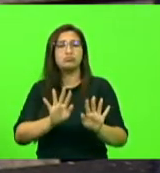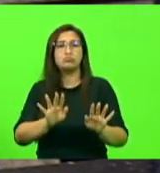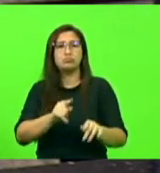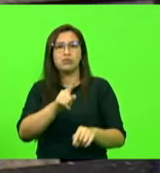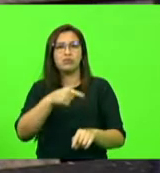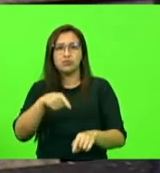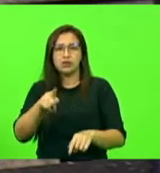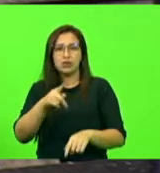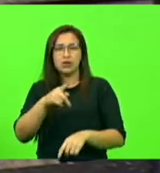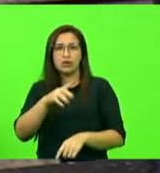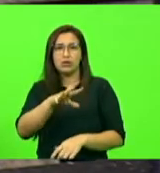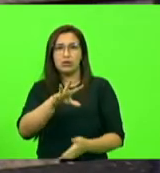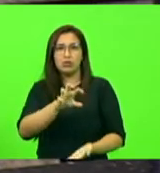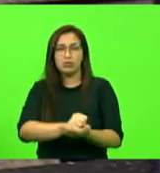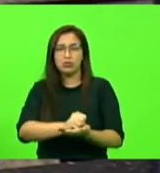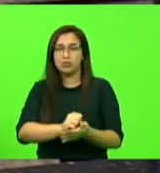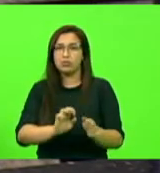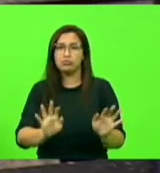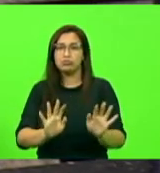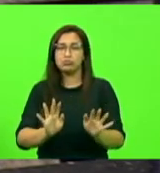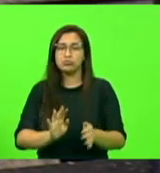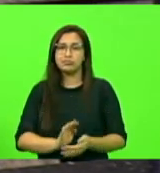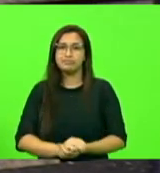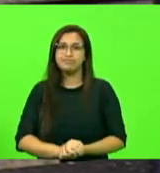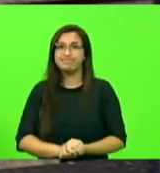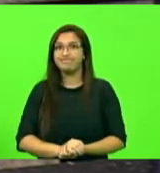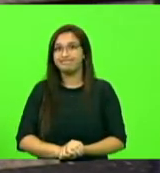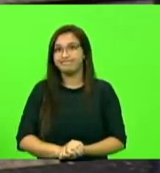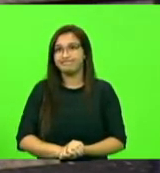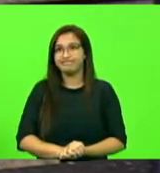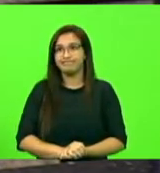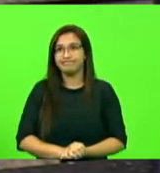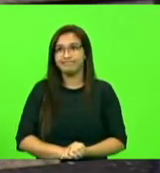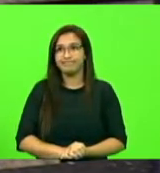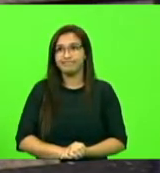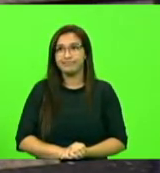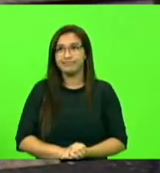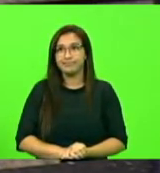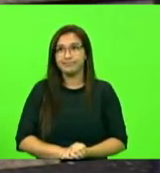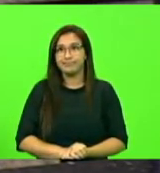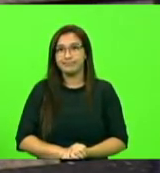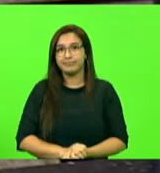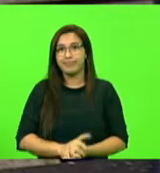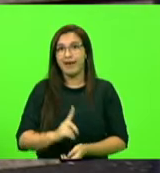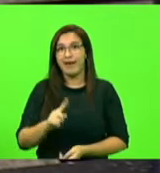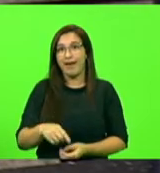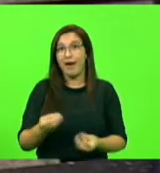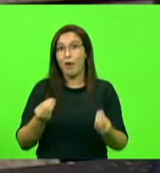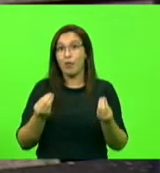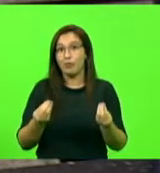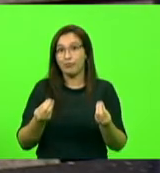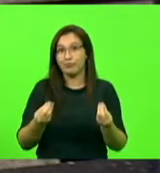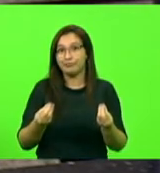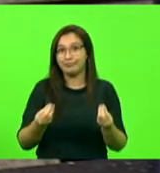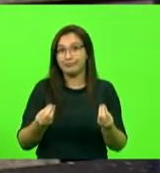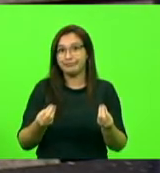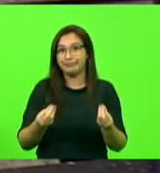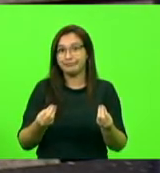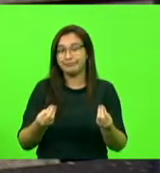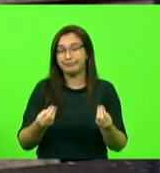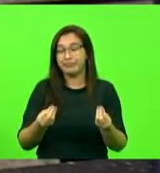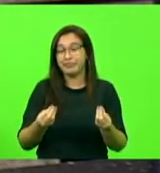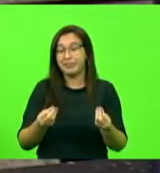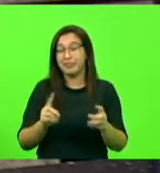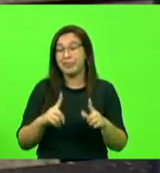desse professor atuar como ACT. Só aí já é um absurdo. Mas piora.